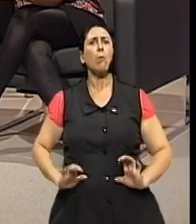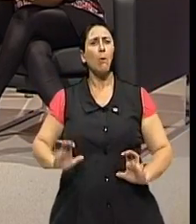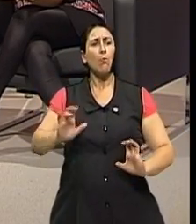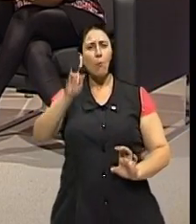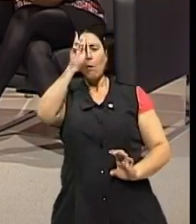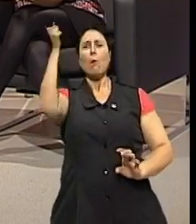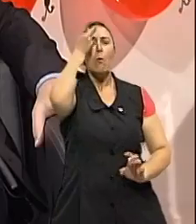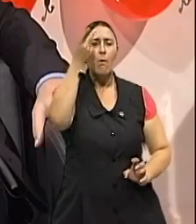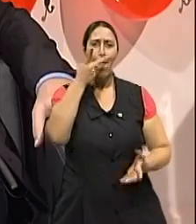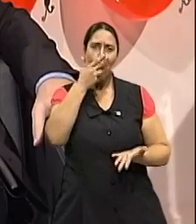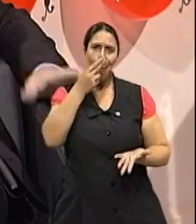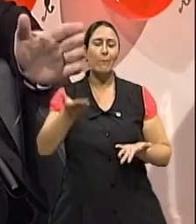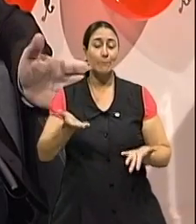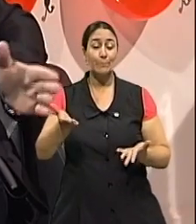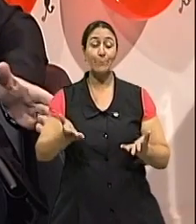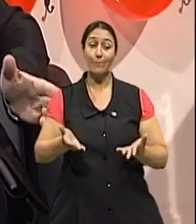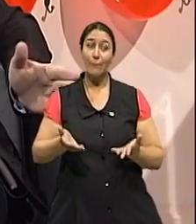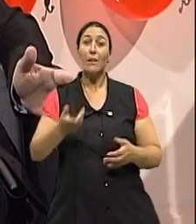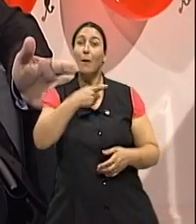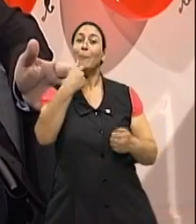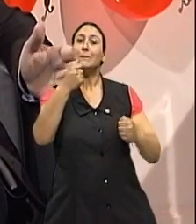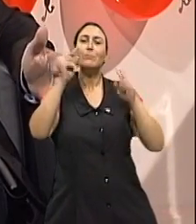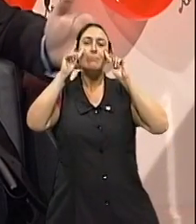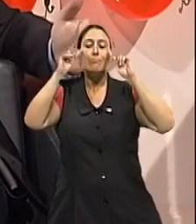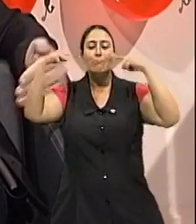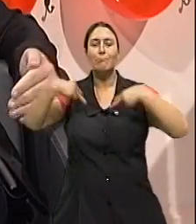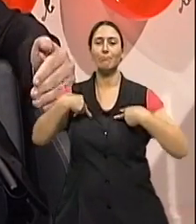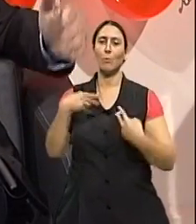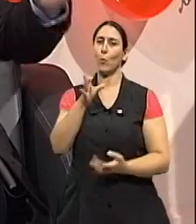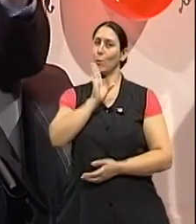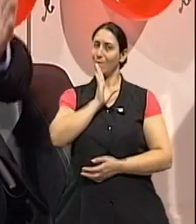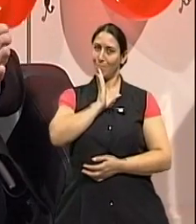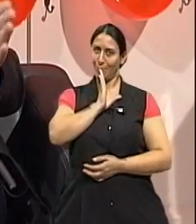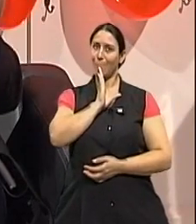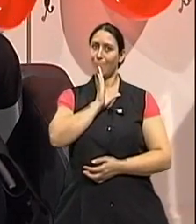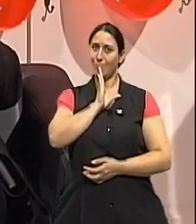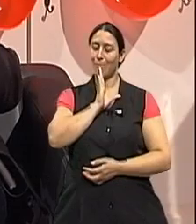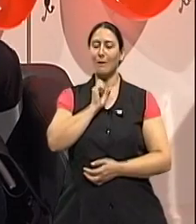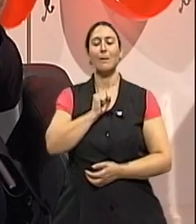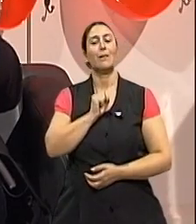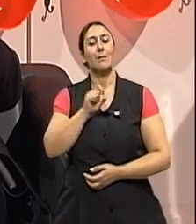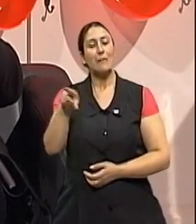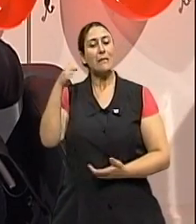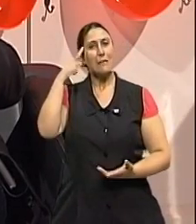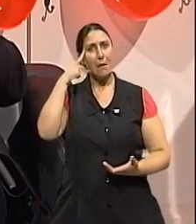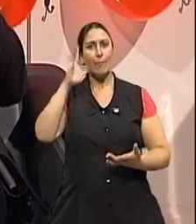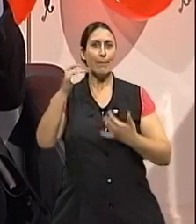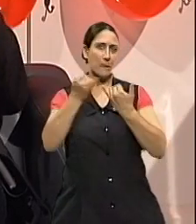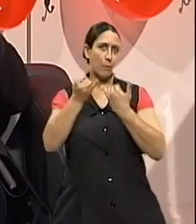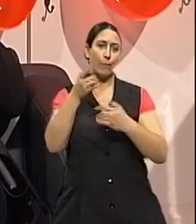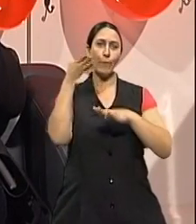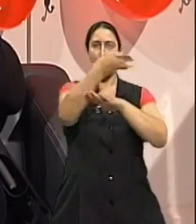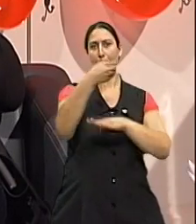O autoconhecimento, ele é parte desse processo, porque, por exemplo, né? Se a for pegar uma área como a ginecologia,